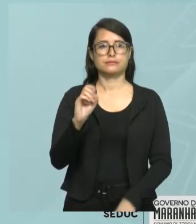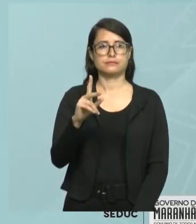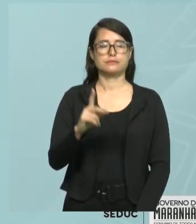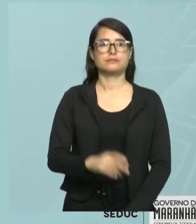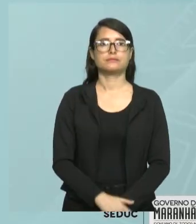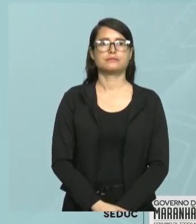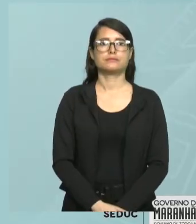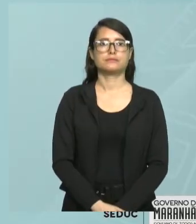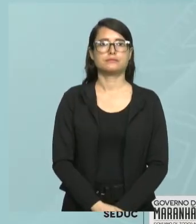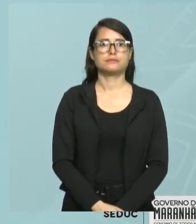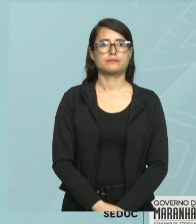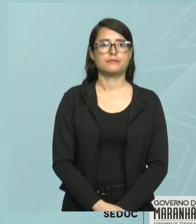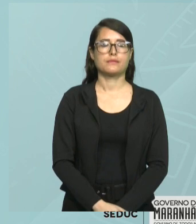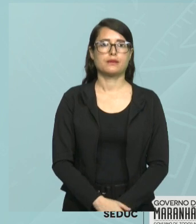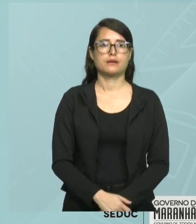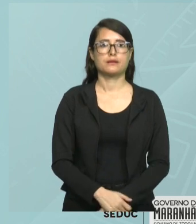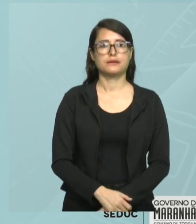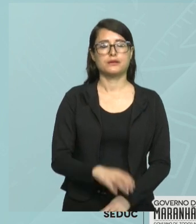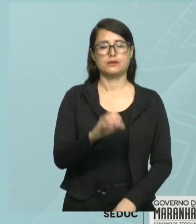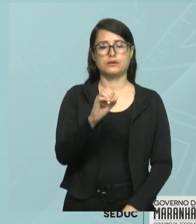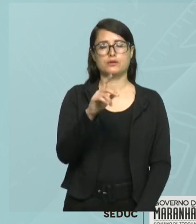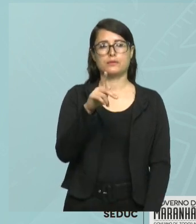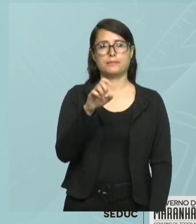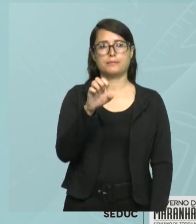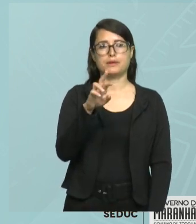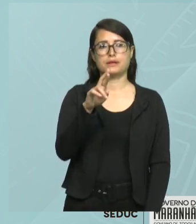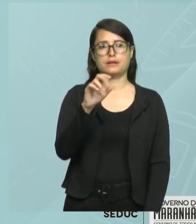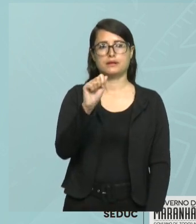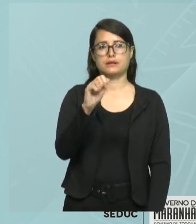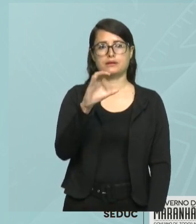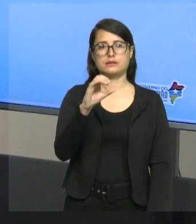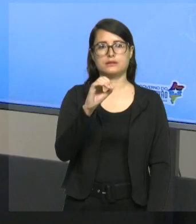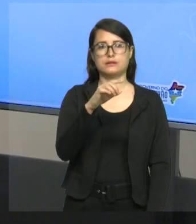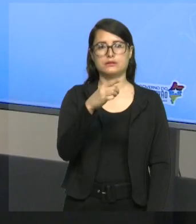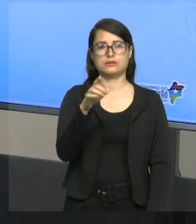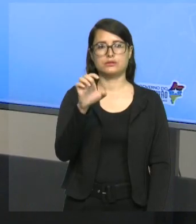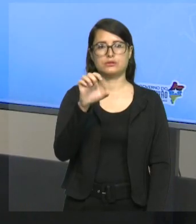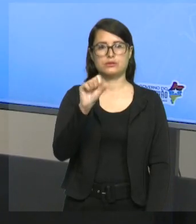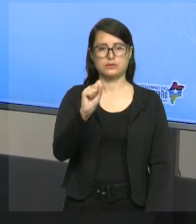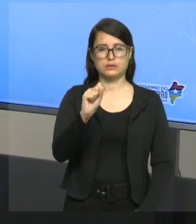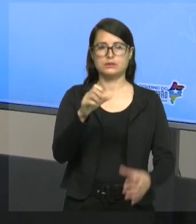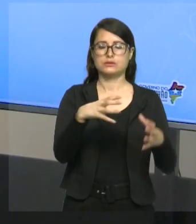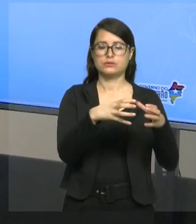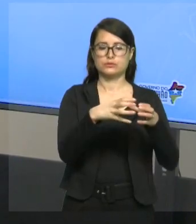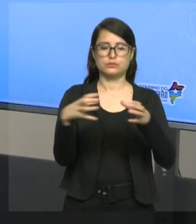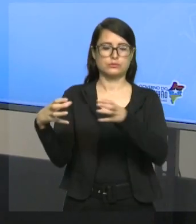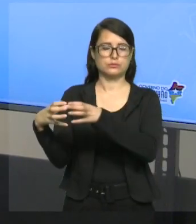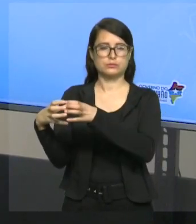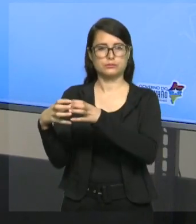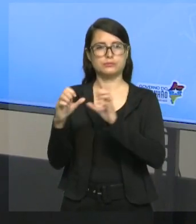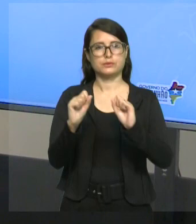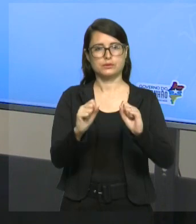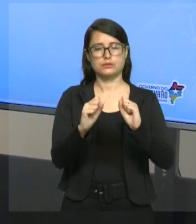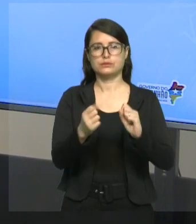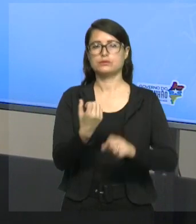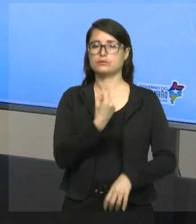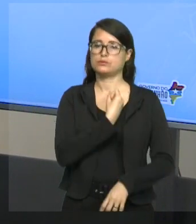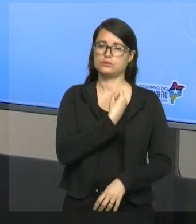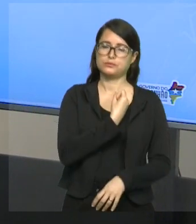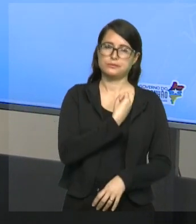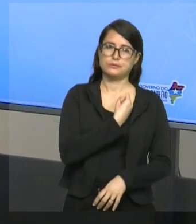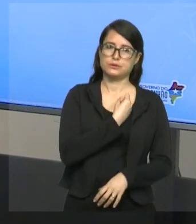Operações entre conjuntos. É possível você fazer operações semelhantes aquelas que a gente faz com números